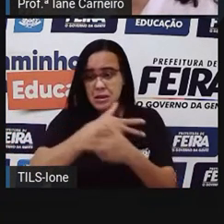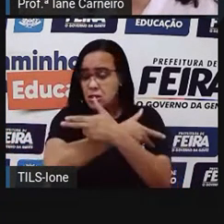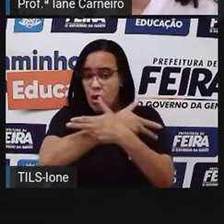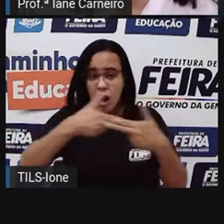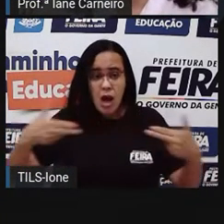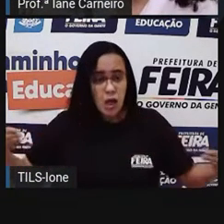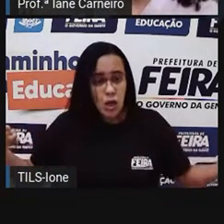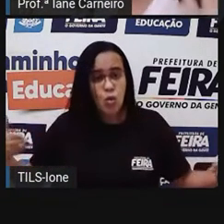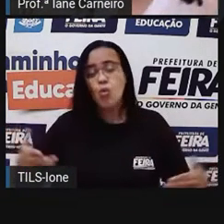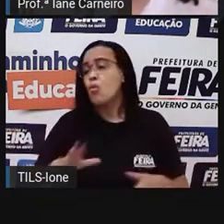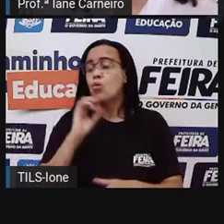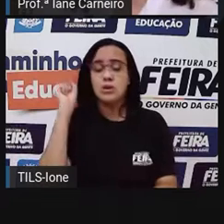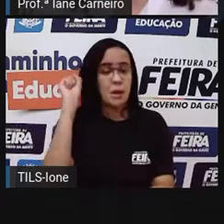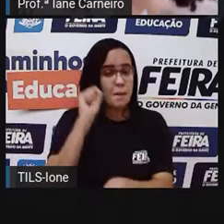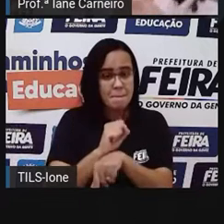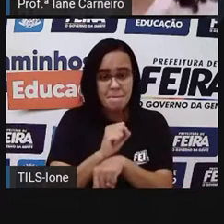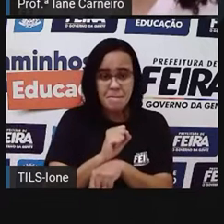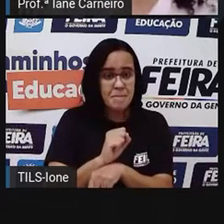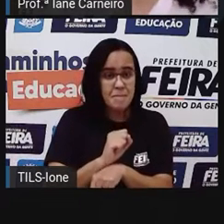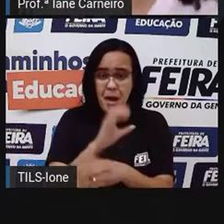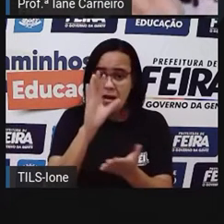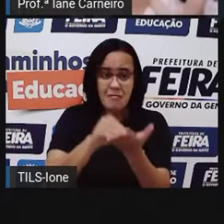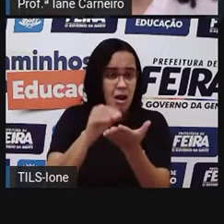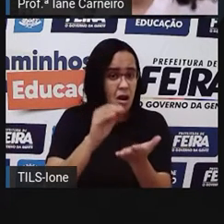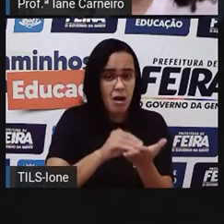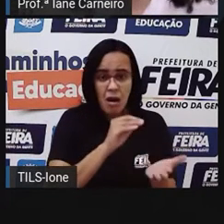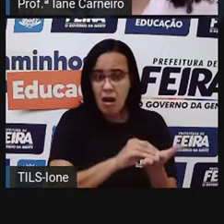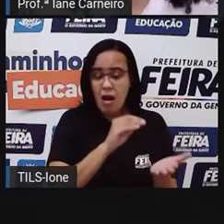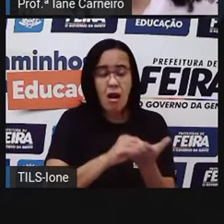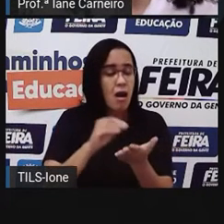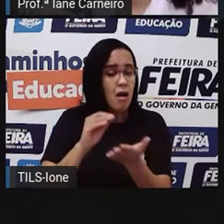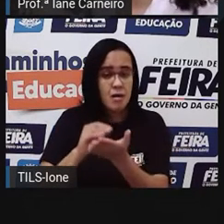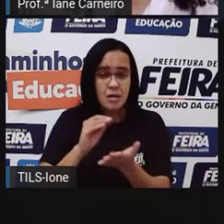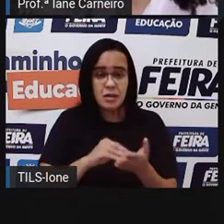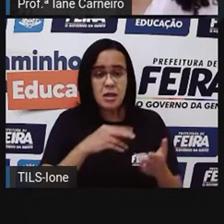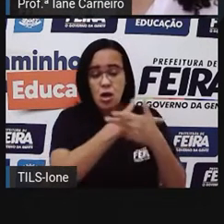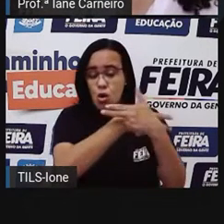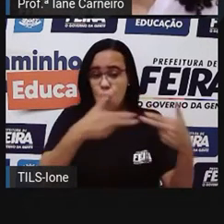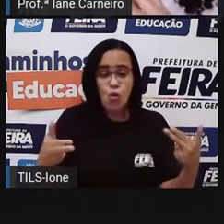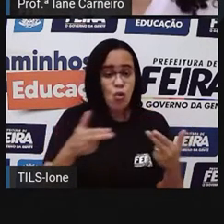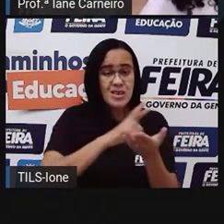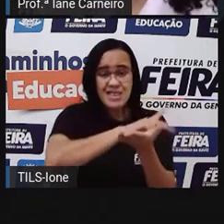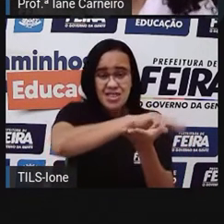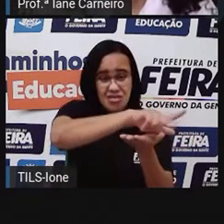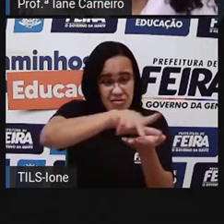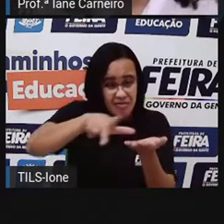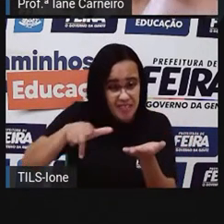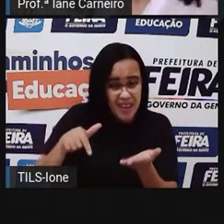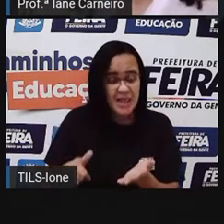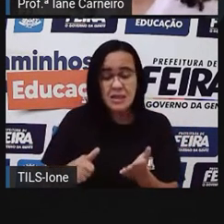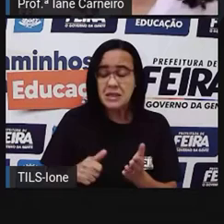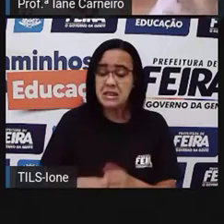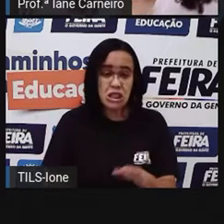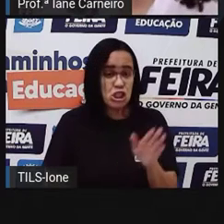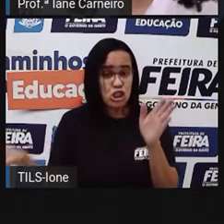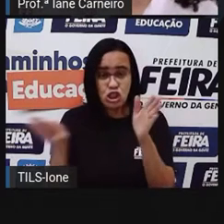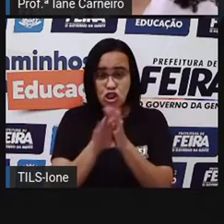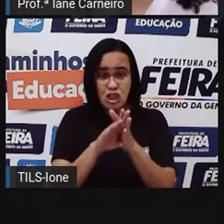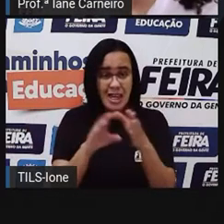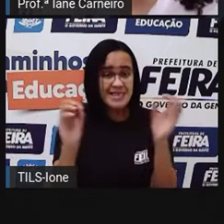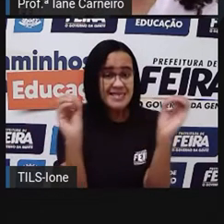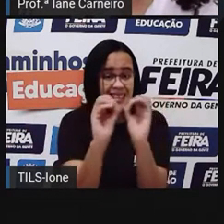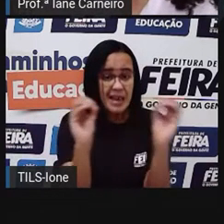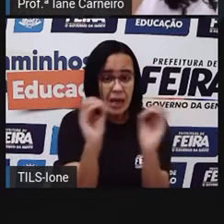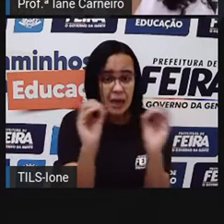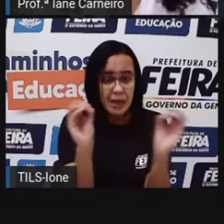começaram a faltar, né? Porque os caminhoneiros pararam de rodar, né? E aí, os produtos não chegaram. E aí, começou a